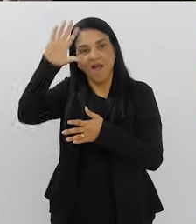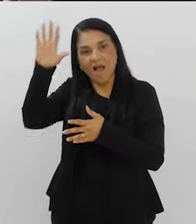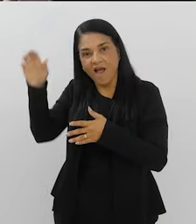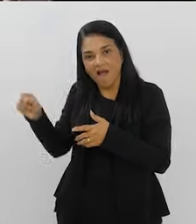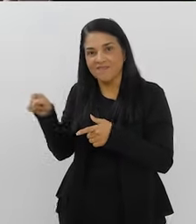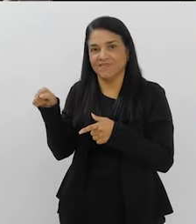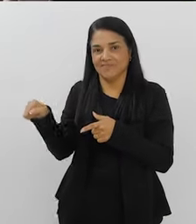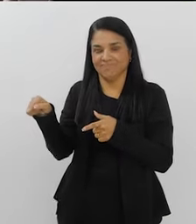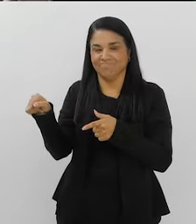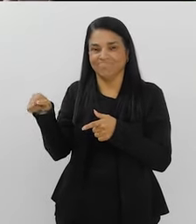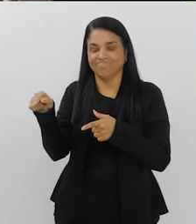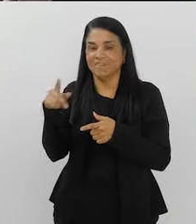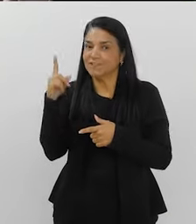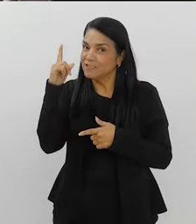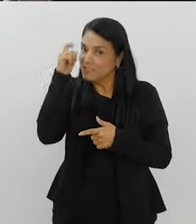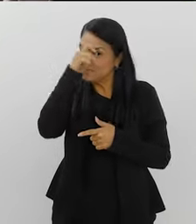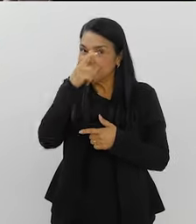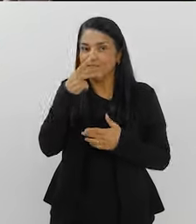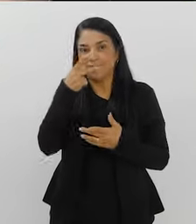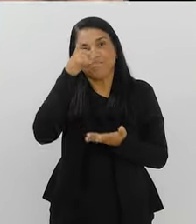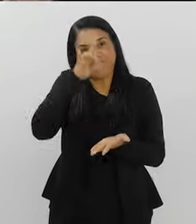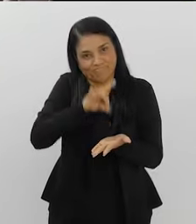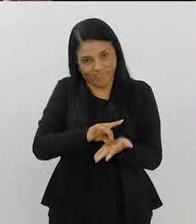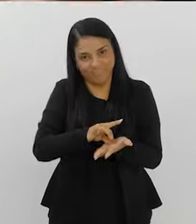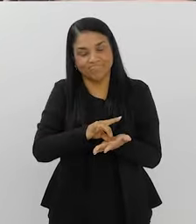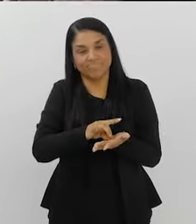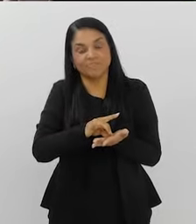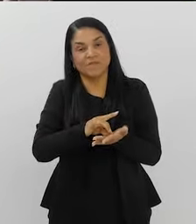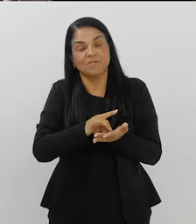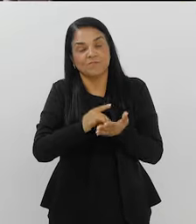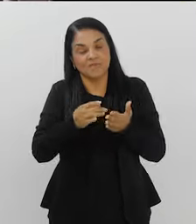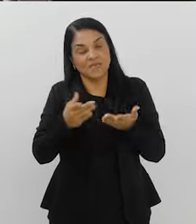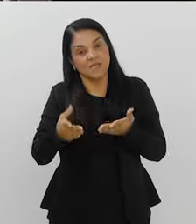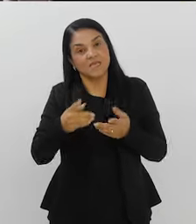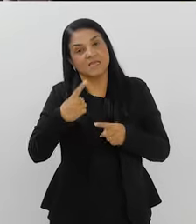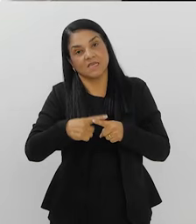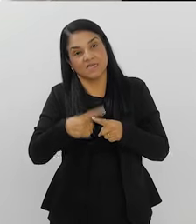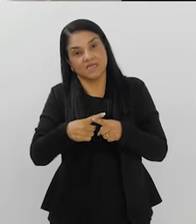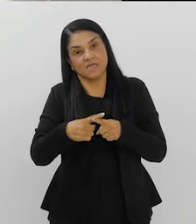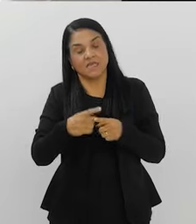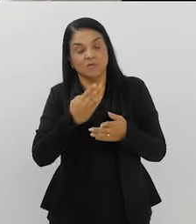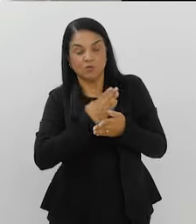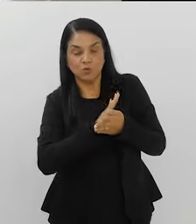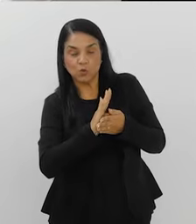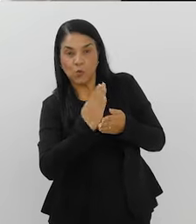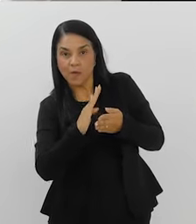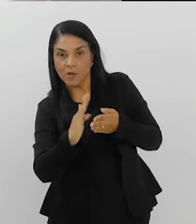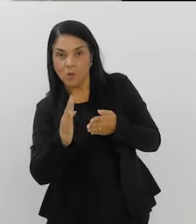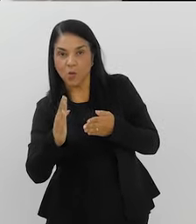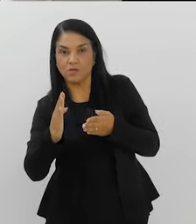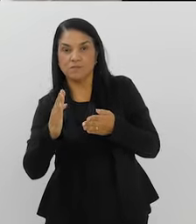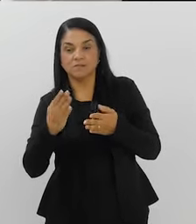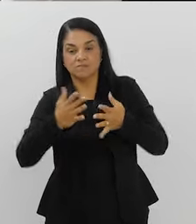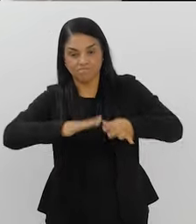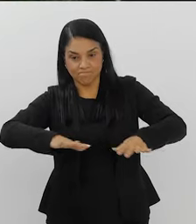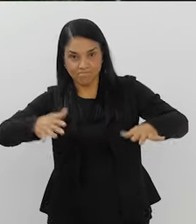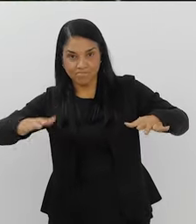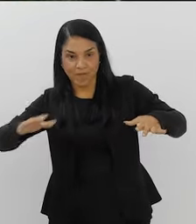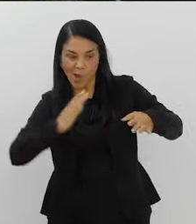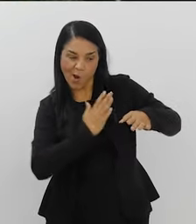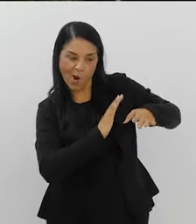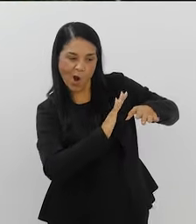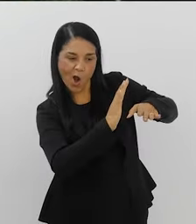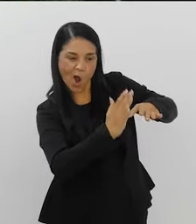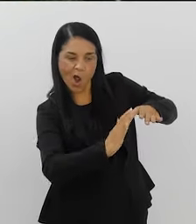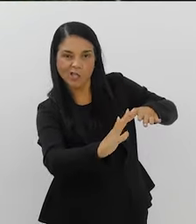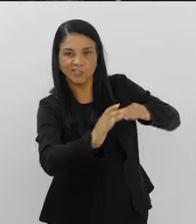difícil você afirmar isso. Até porque esses animais são costeiros, esses tubarões. Ou são costeiros, quer dizer que eles estão mais